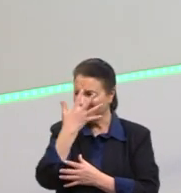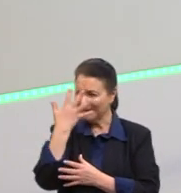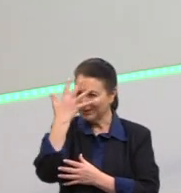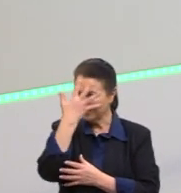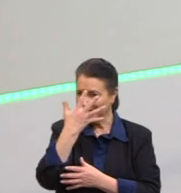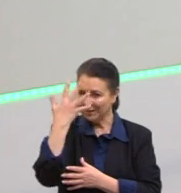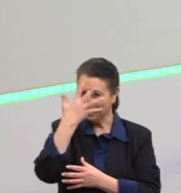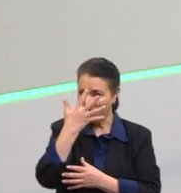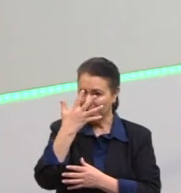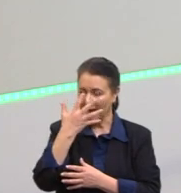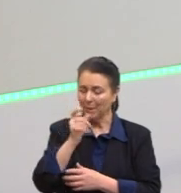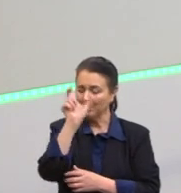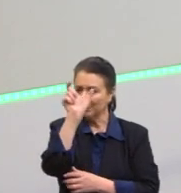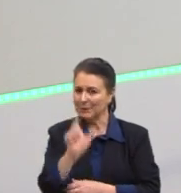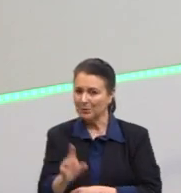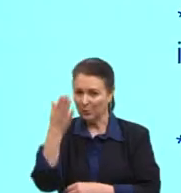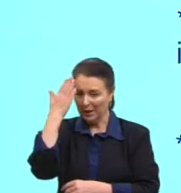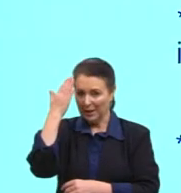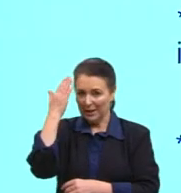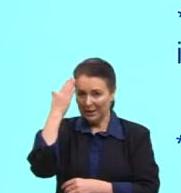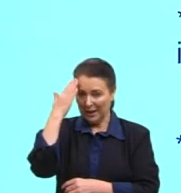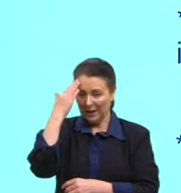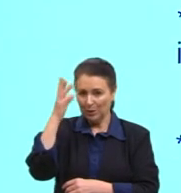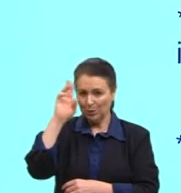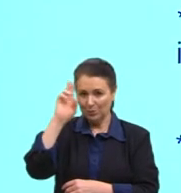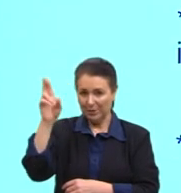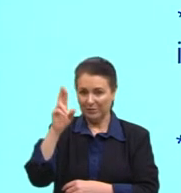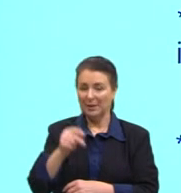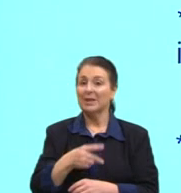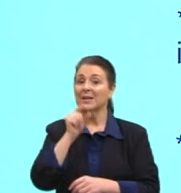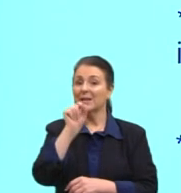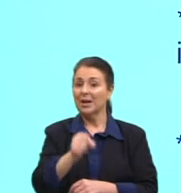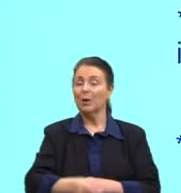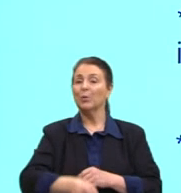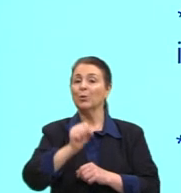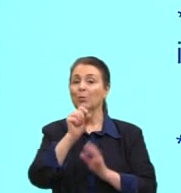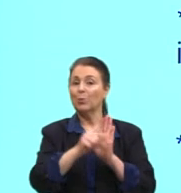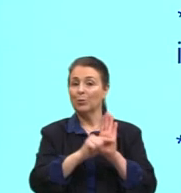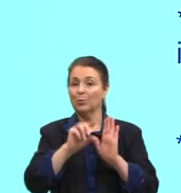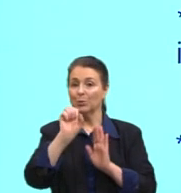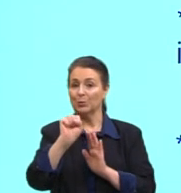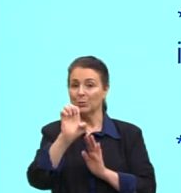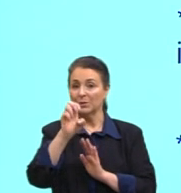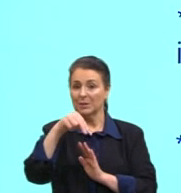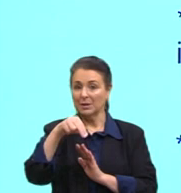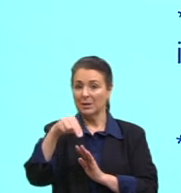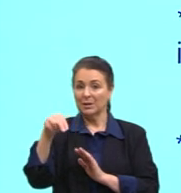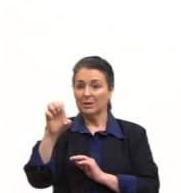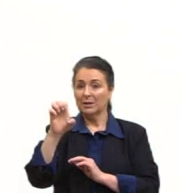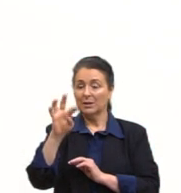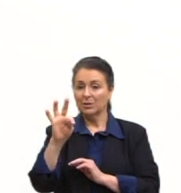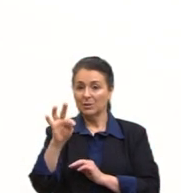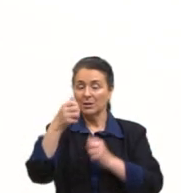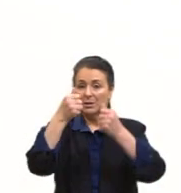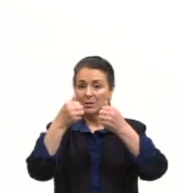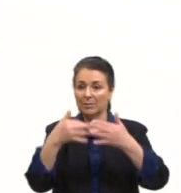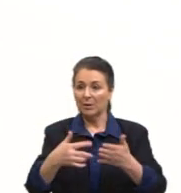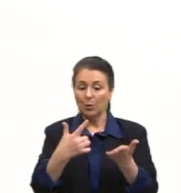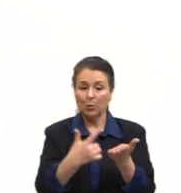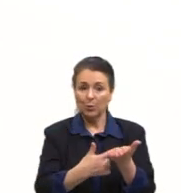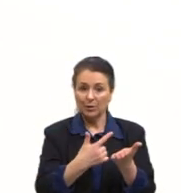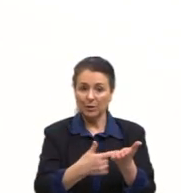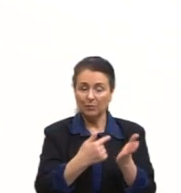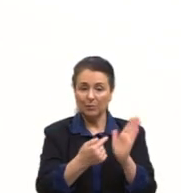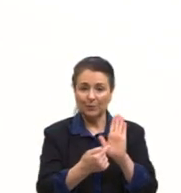em equipe, que é o que o nosso amigo Sennet traz. E aí, para o Sennet, eu trago esse livro aqui também, que eu recomendo